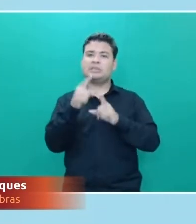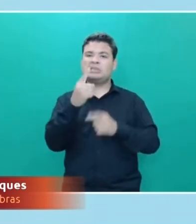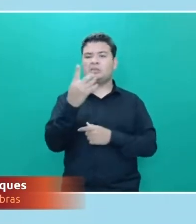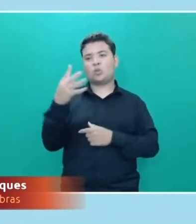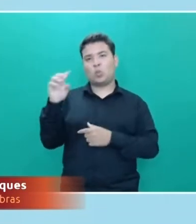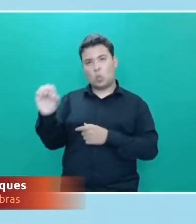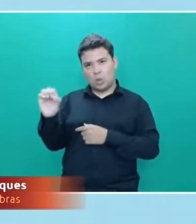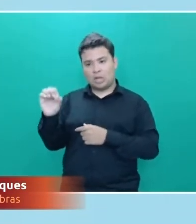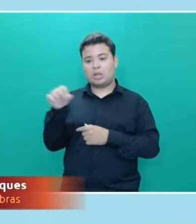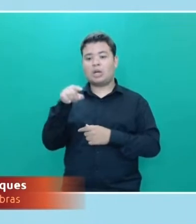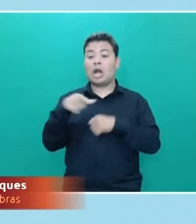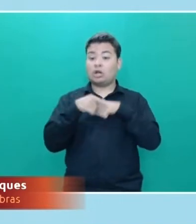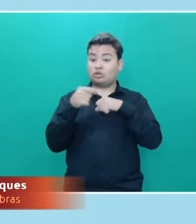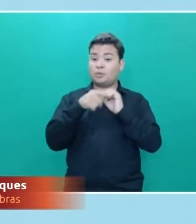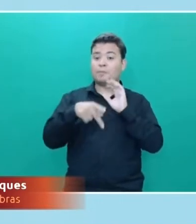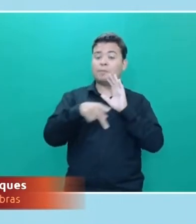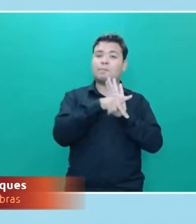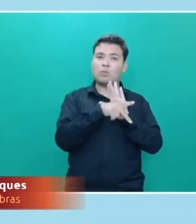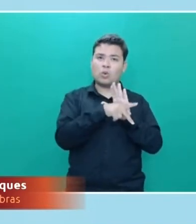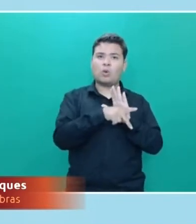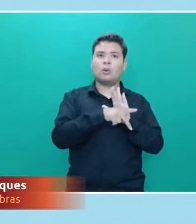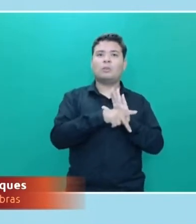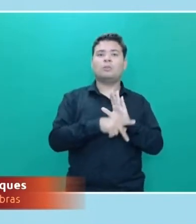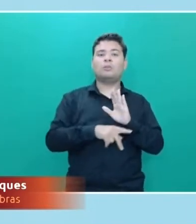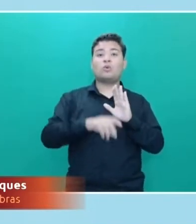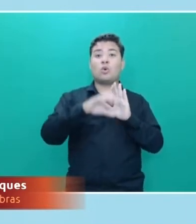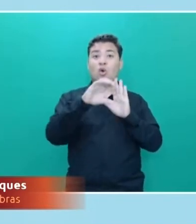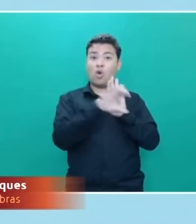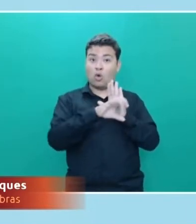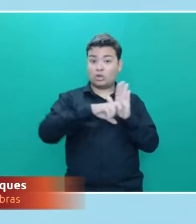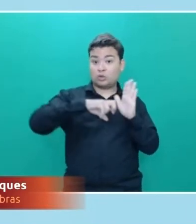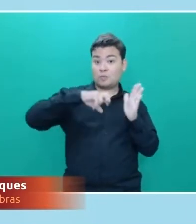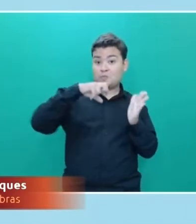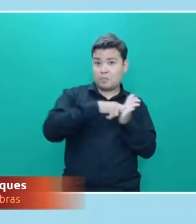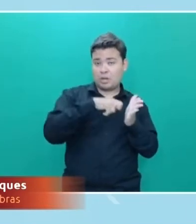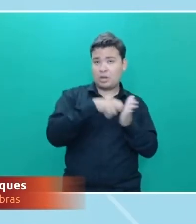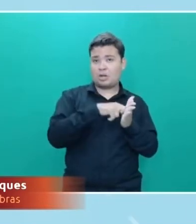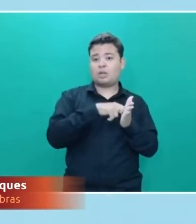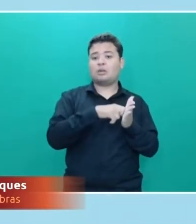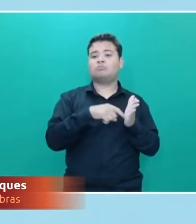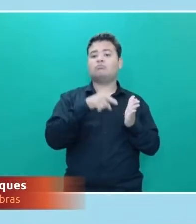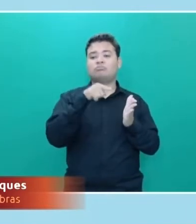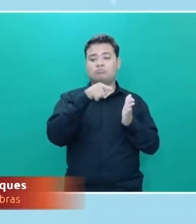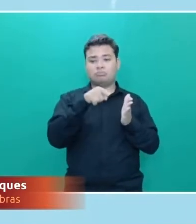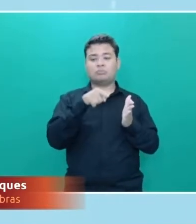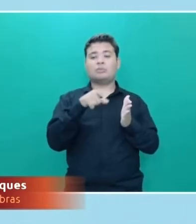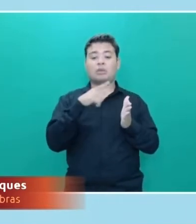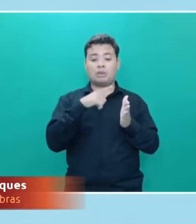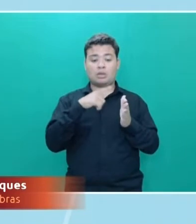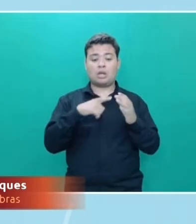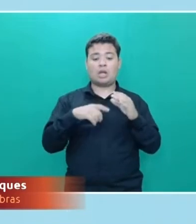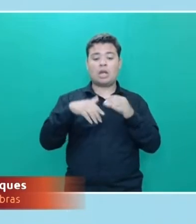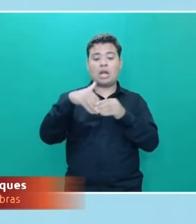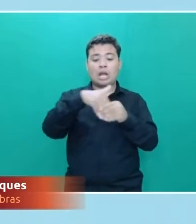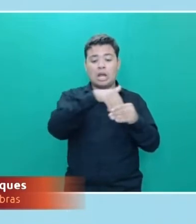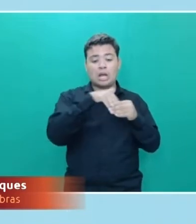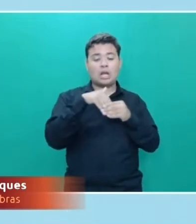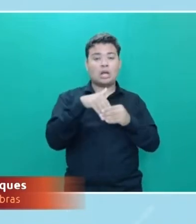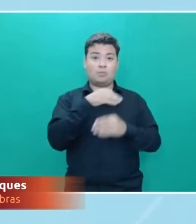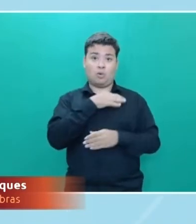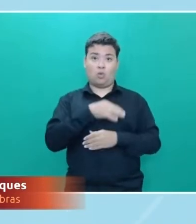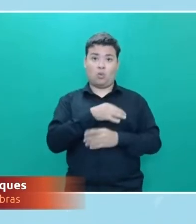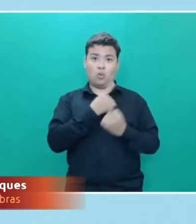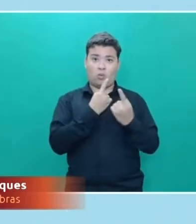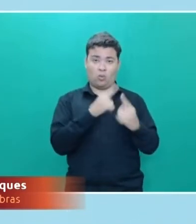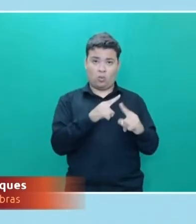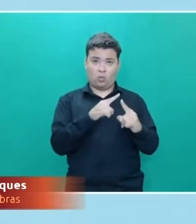do Código Penal, que trata sobre os crimes contra a honra, tá? Então, a internet não é terra de ninguém